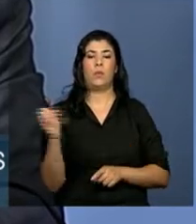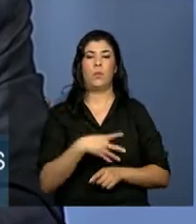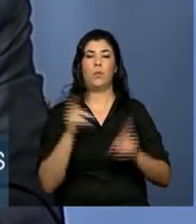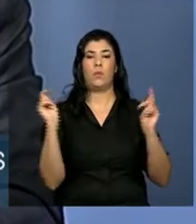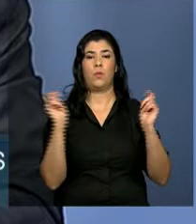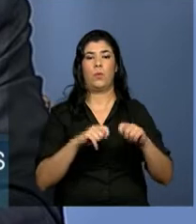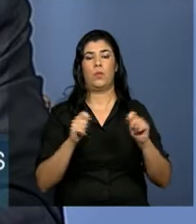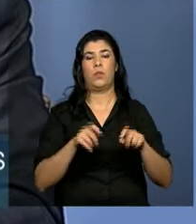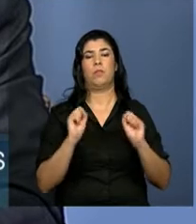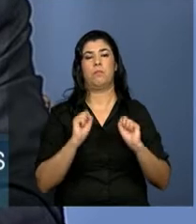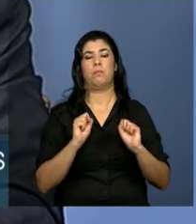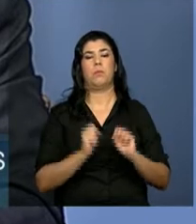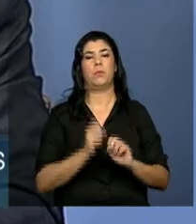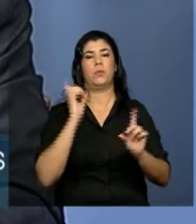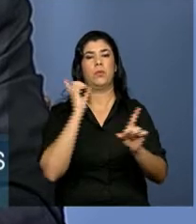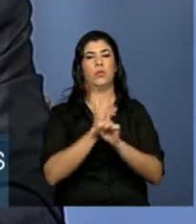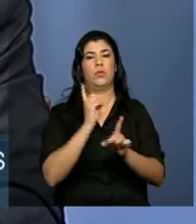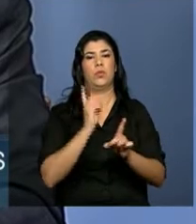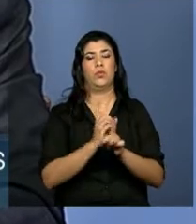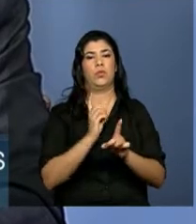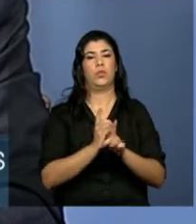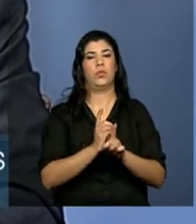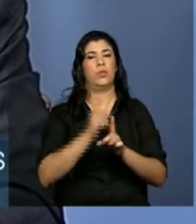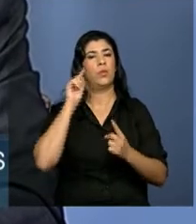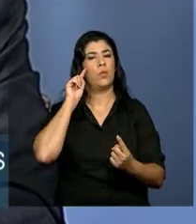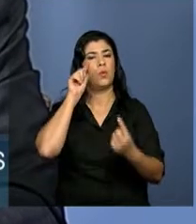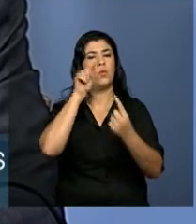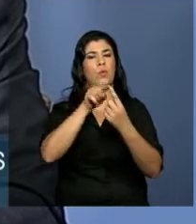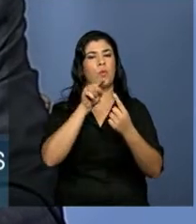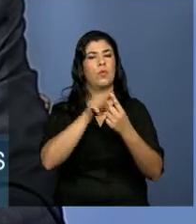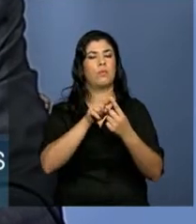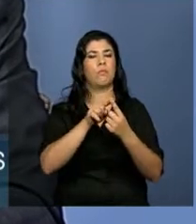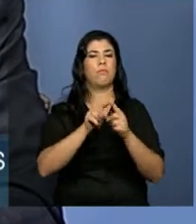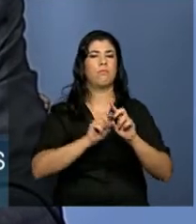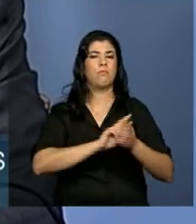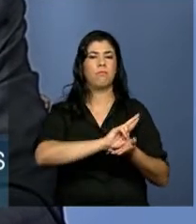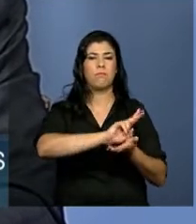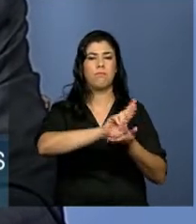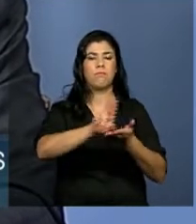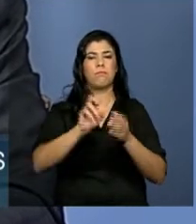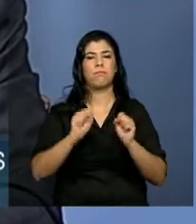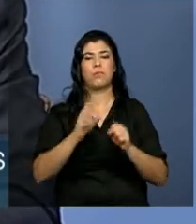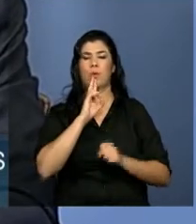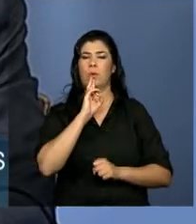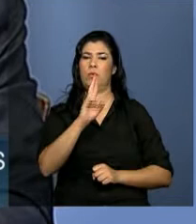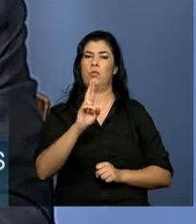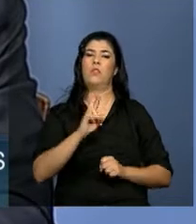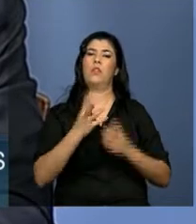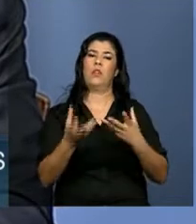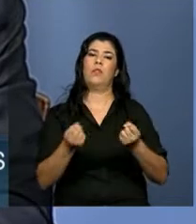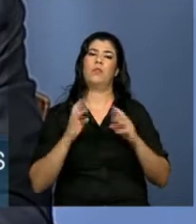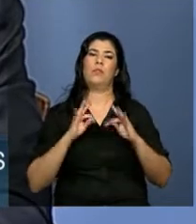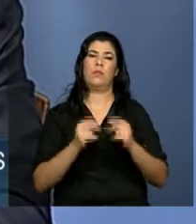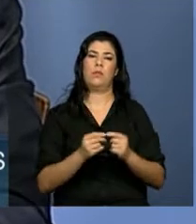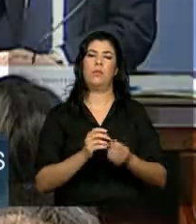encontrar caminhos alternativos que permitam resultados que sejam aceitáveis para todos.